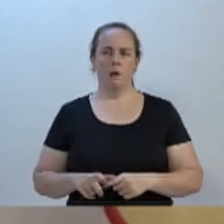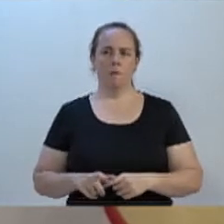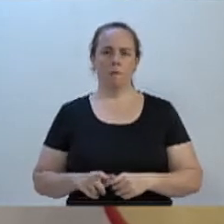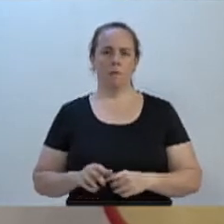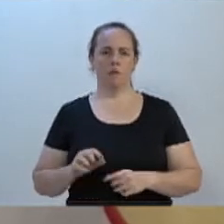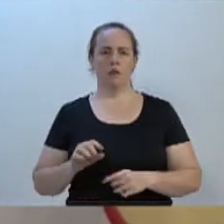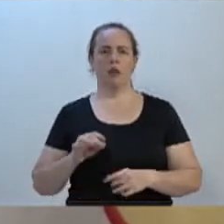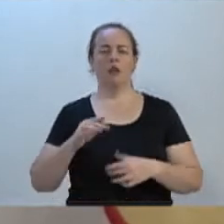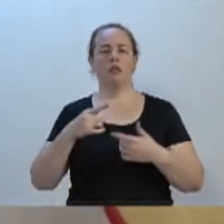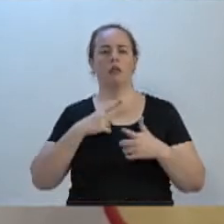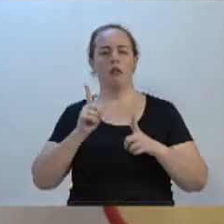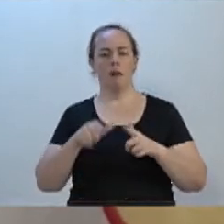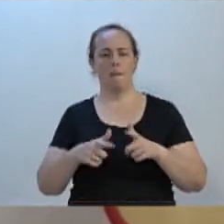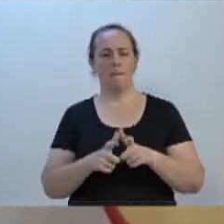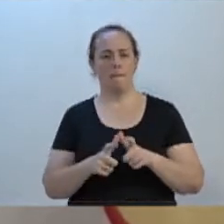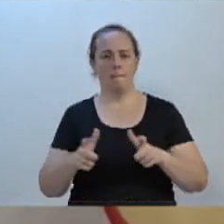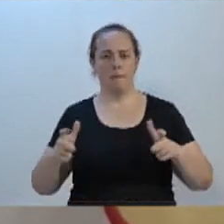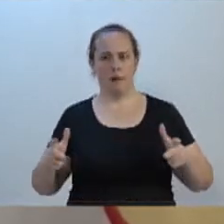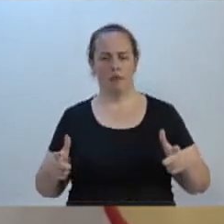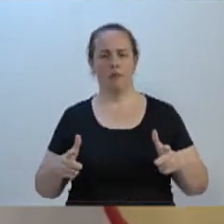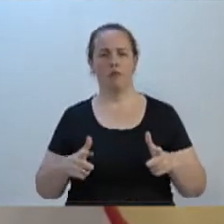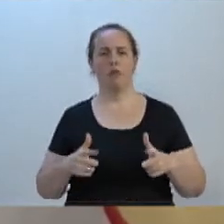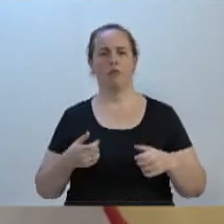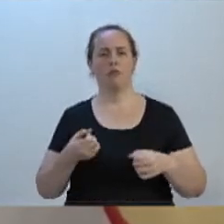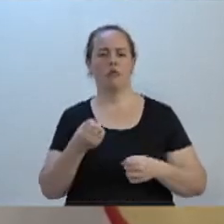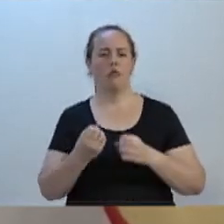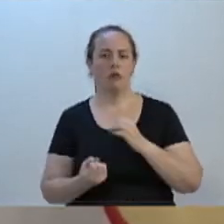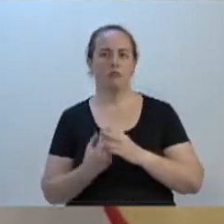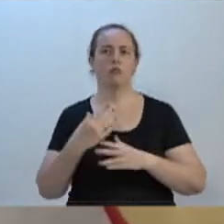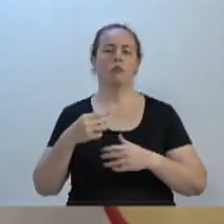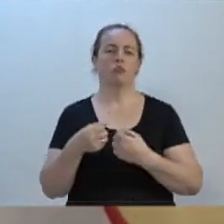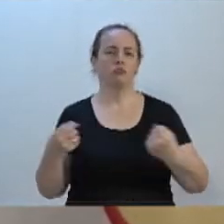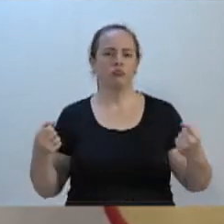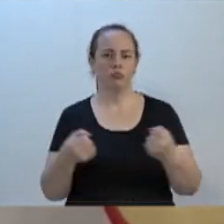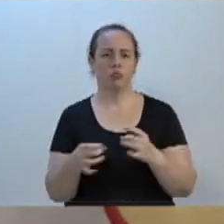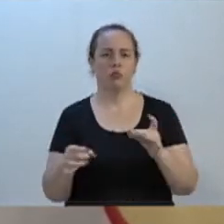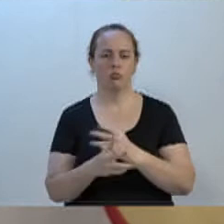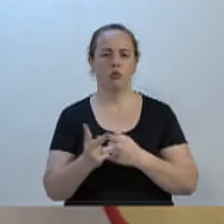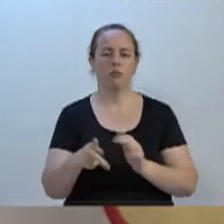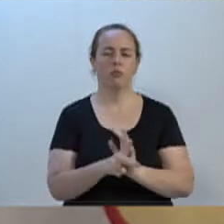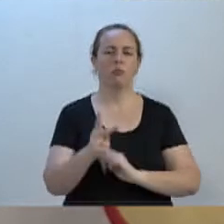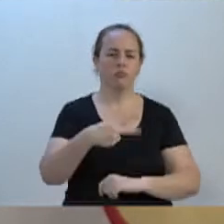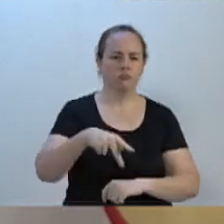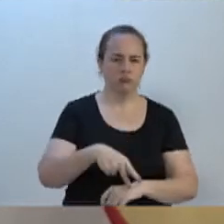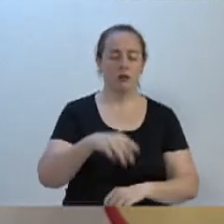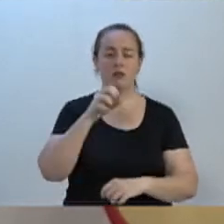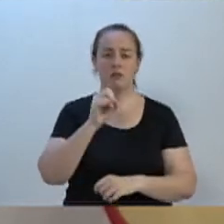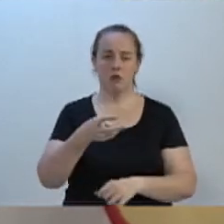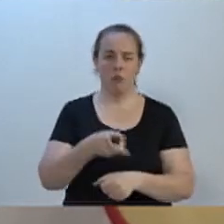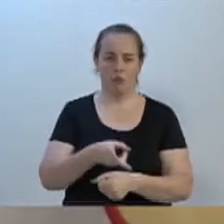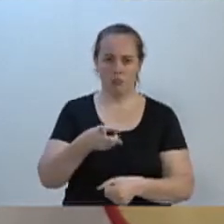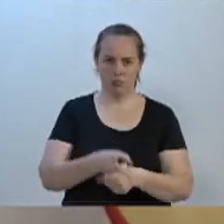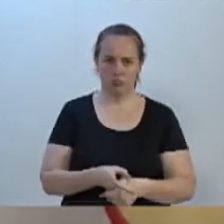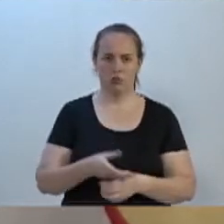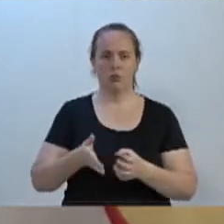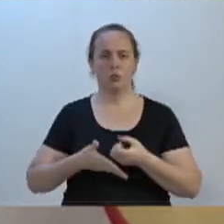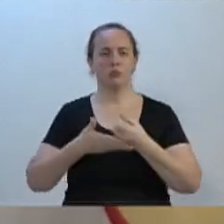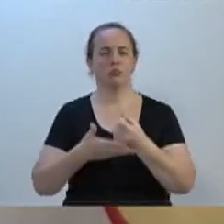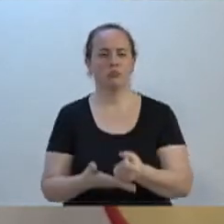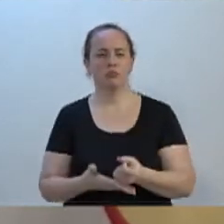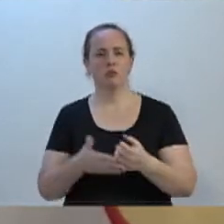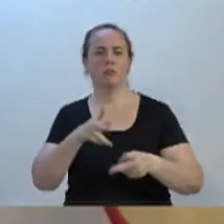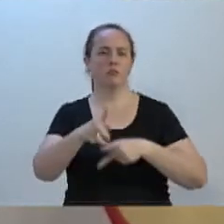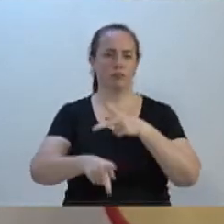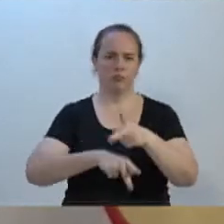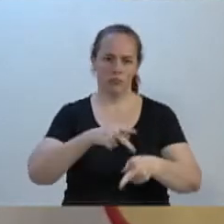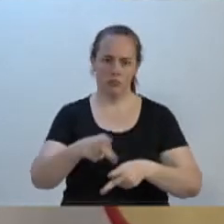o maior fabricante de cortinas prontas do país e se continuar ajudando tanto a